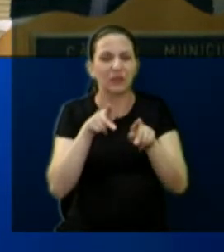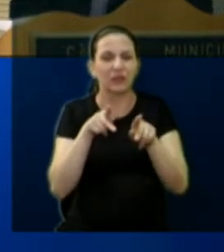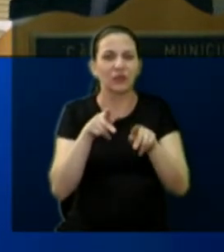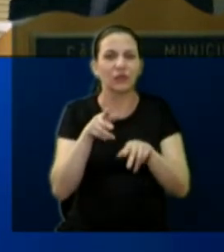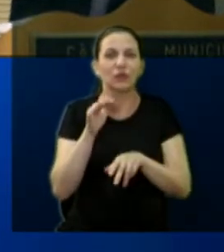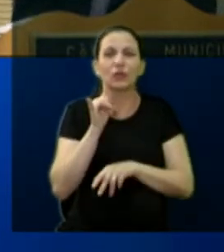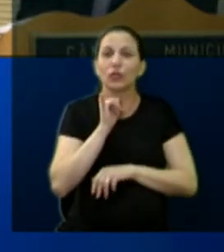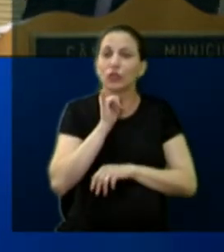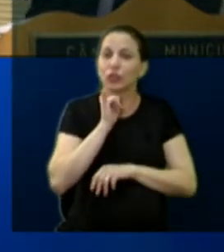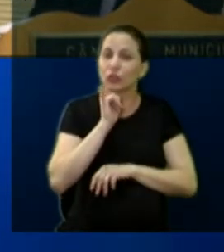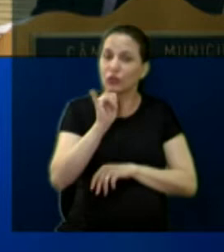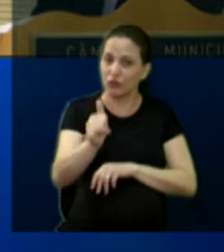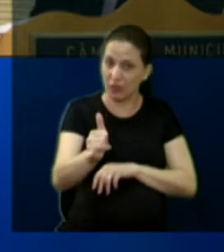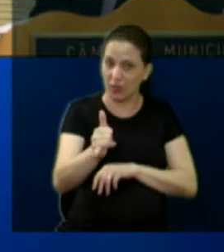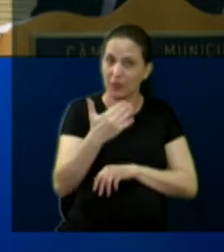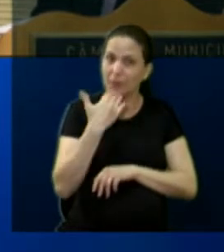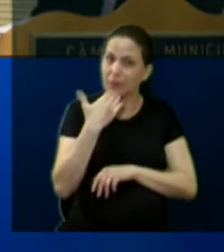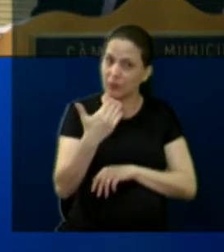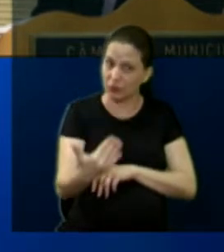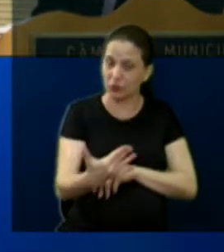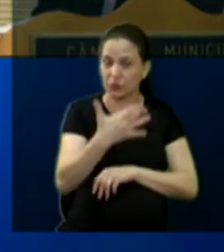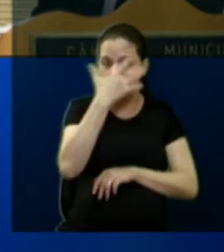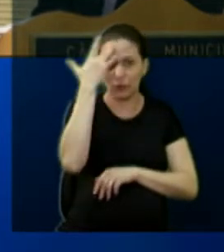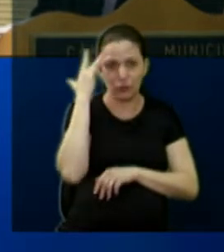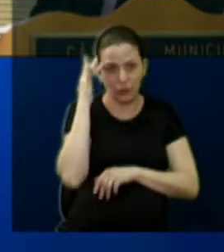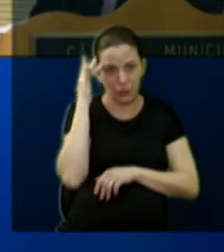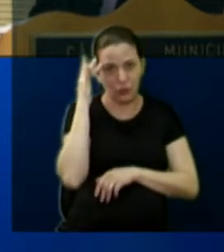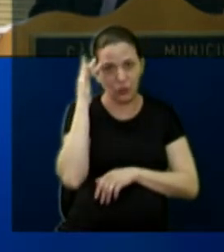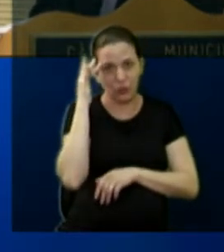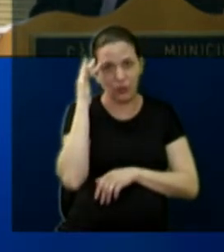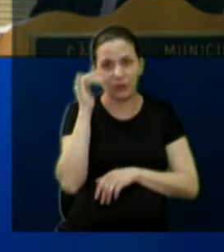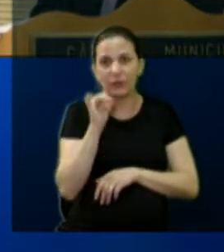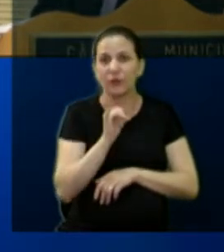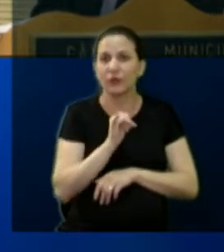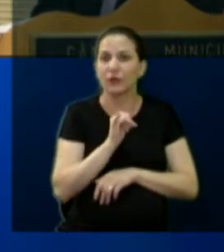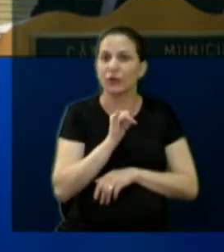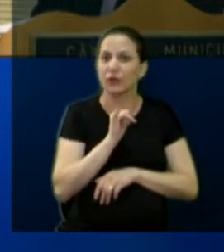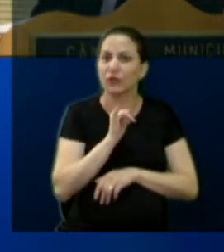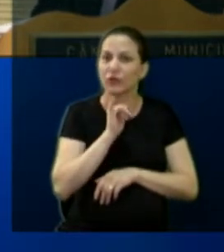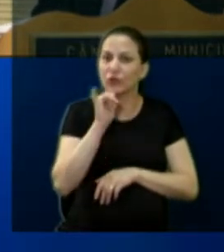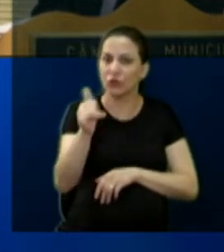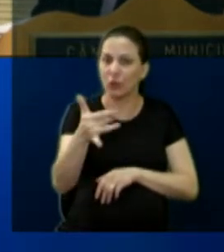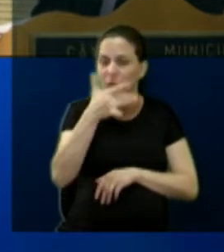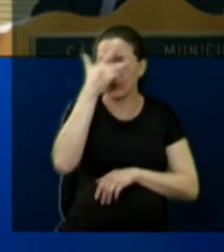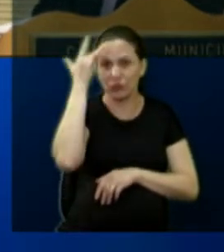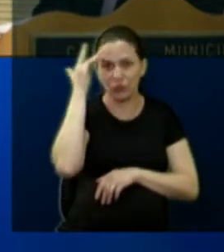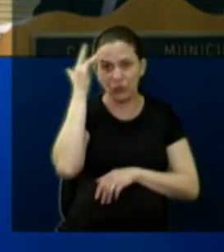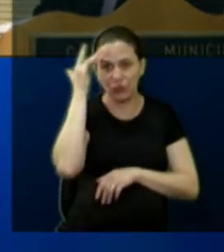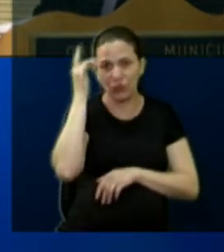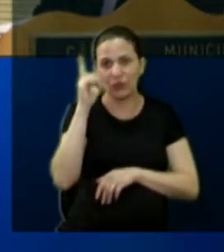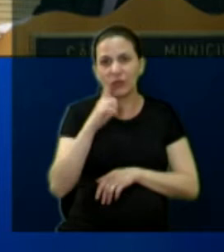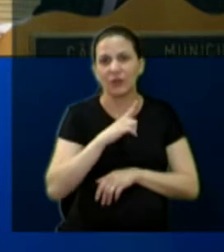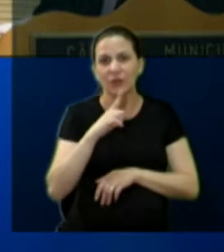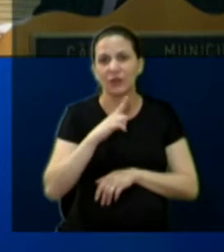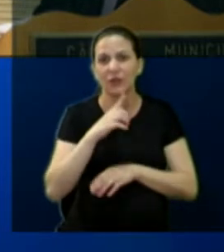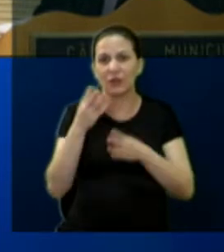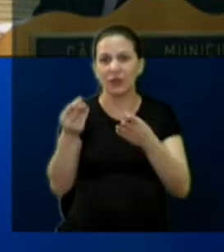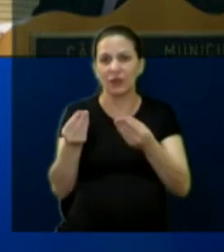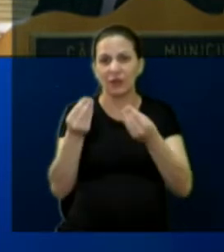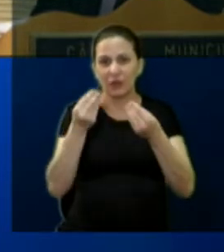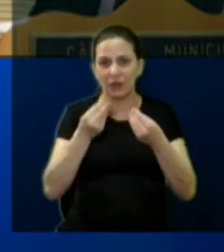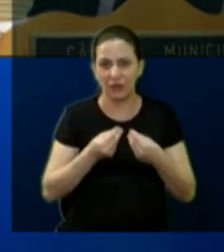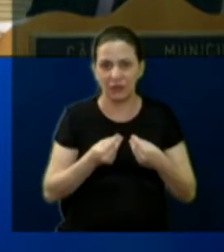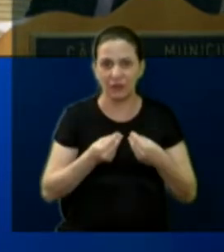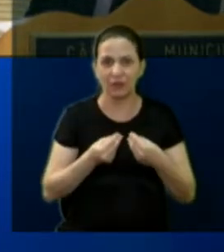Nós pedimos e também muita gente soltou pelos seus conhecidos uma informação de que mandasse para a gente